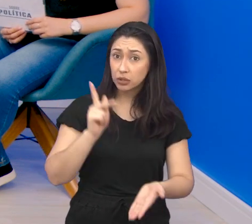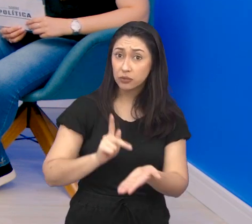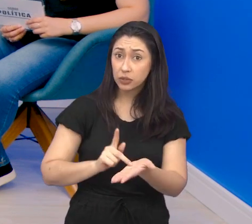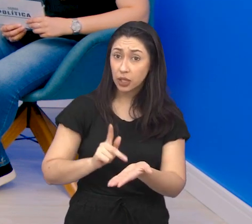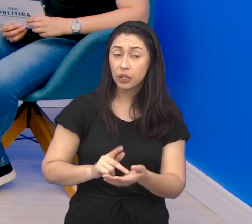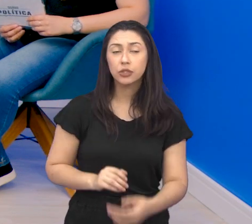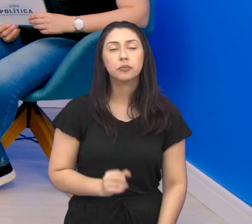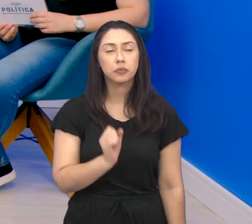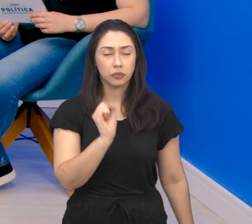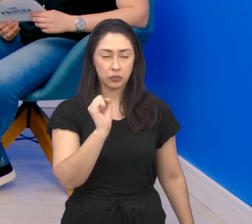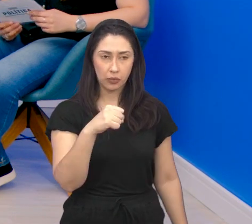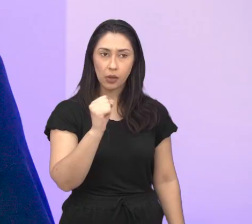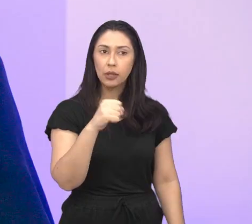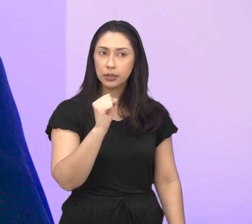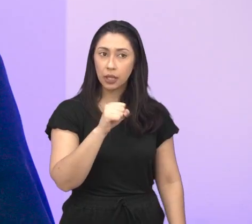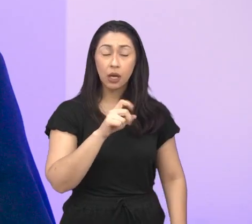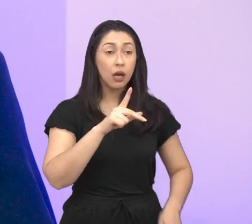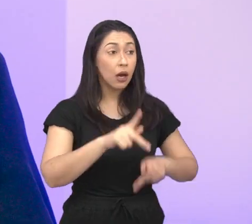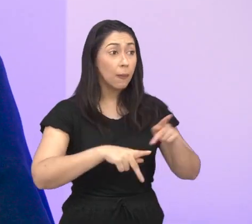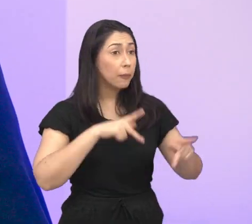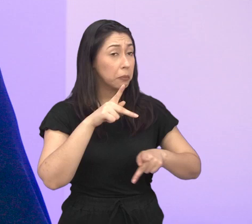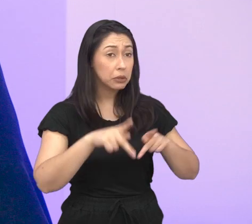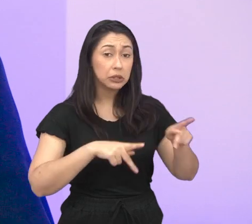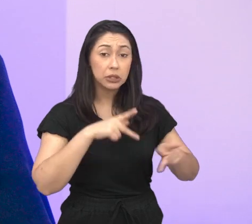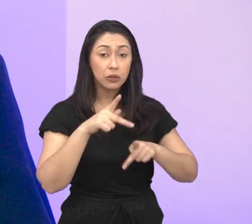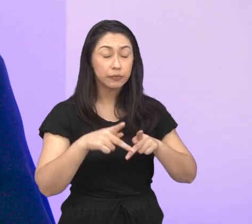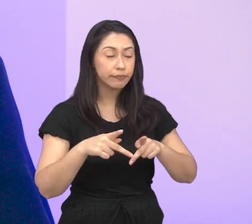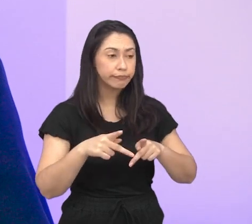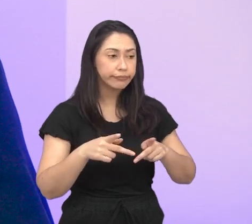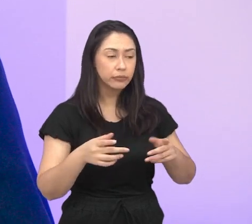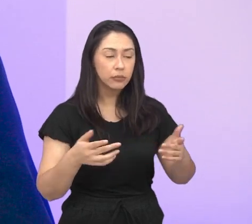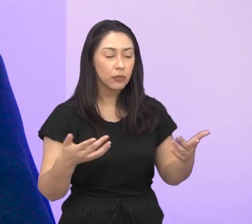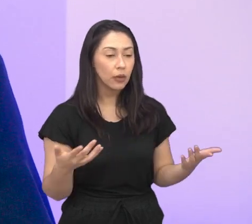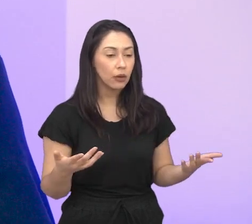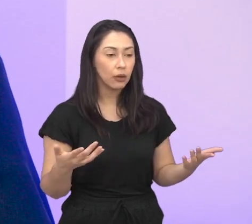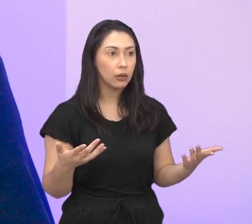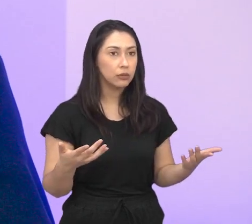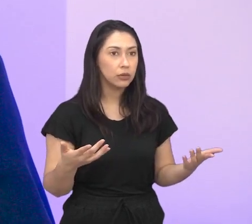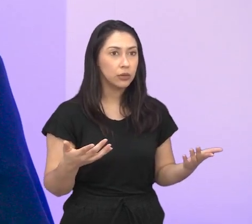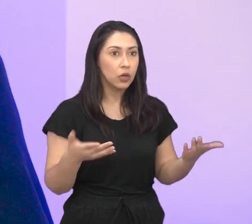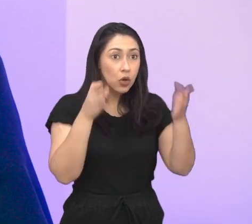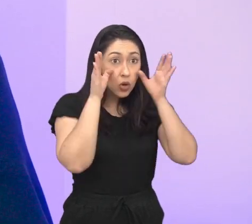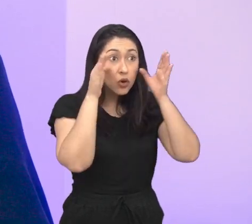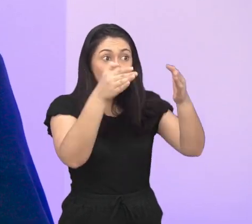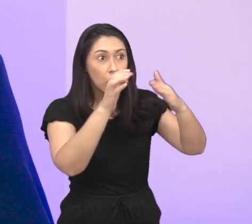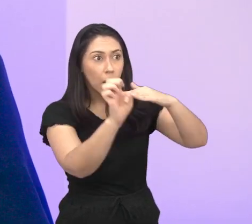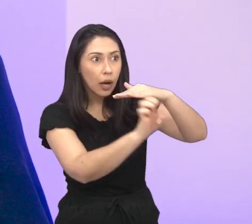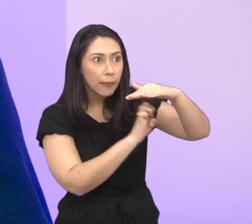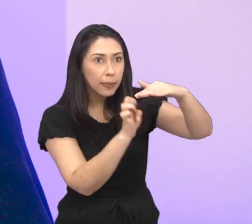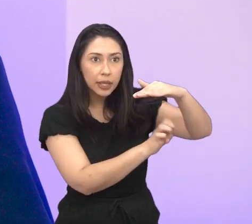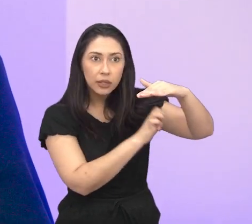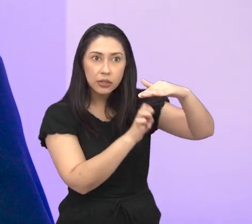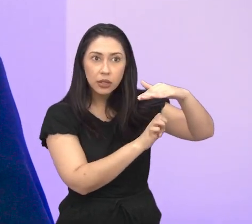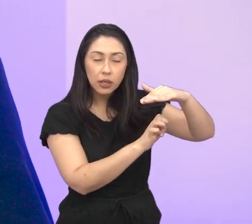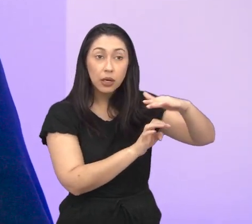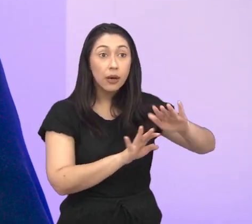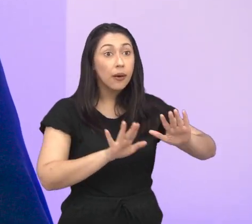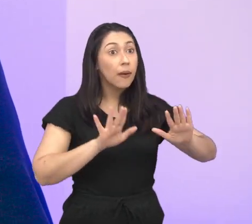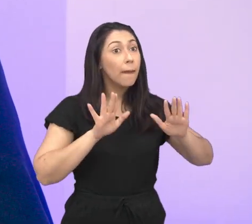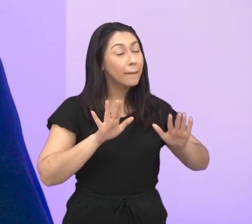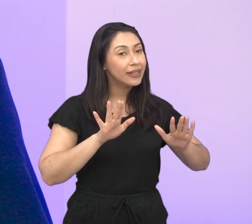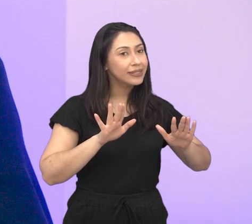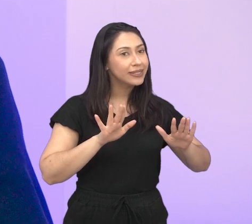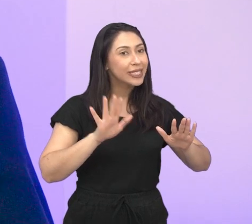fato? Sim. A população, em geral, ela acaba olhando só para as empresas, né? Mas não